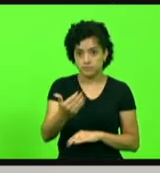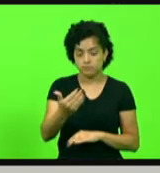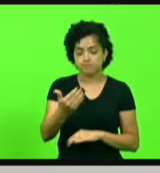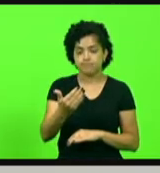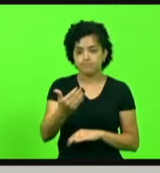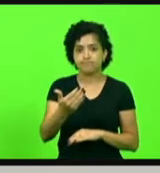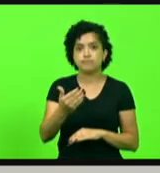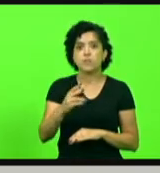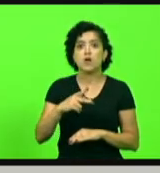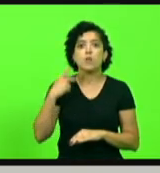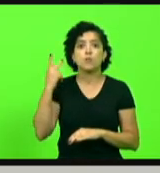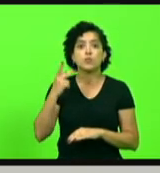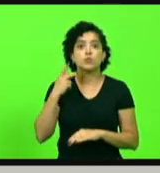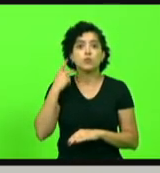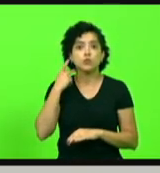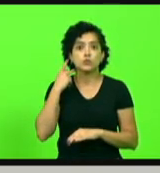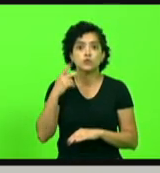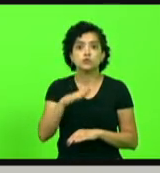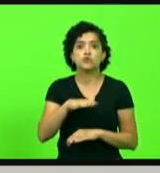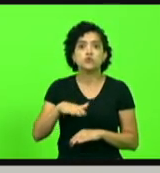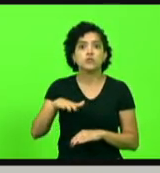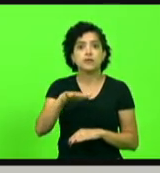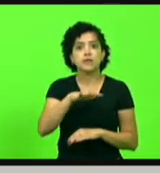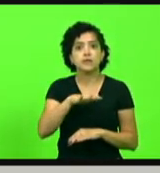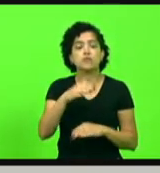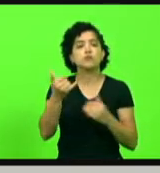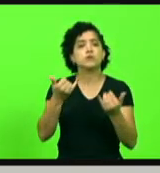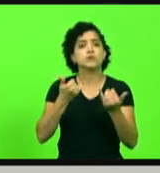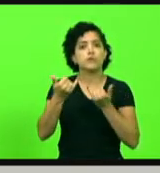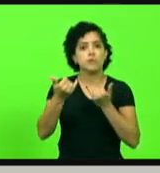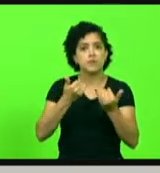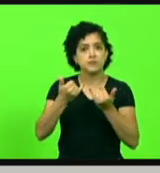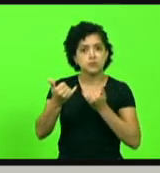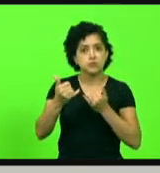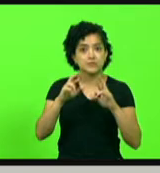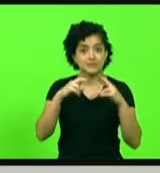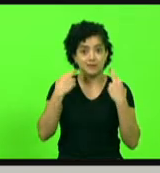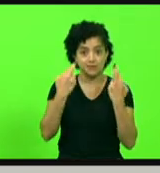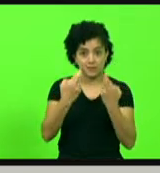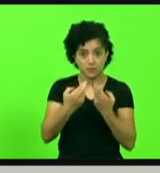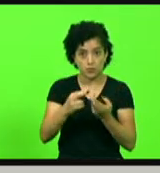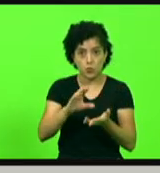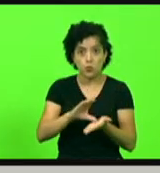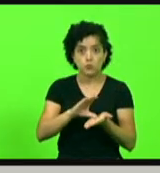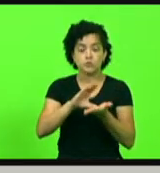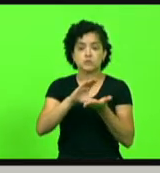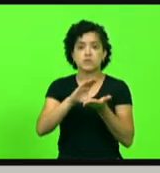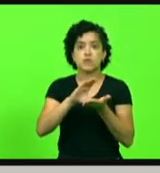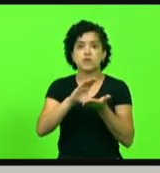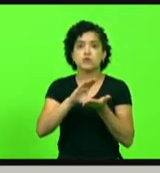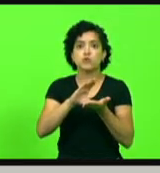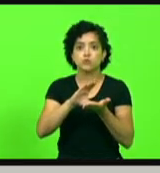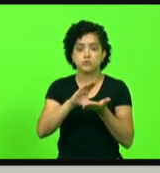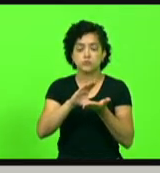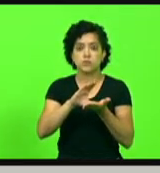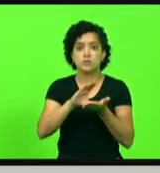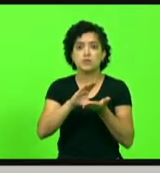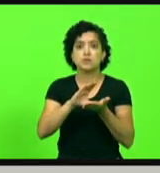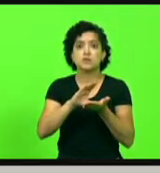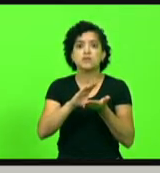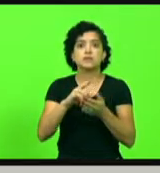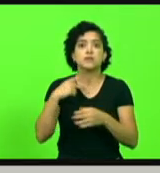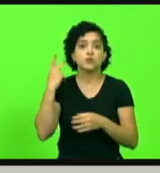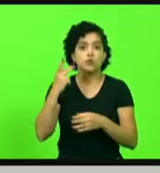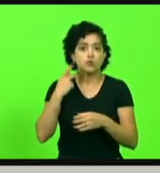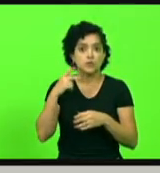Procurador-Geral do Estado informações acerca da reunião do Conselho Superior da Procuradoria-Geral